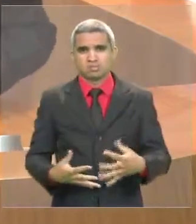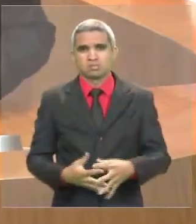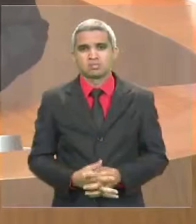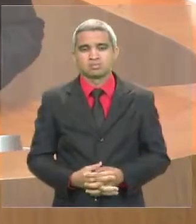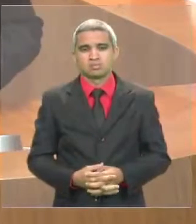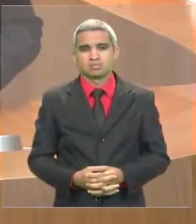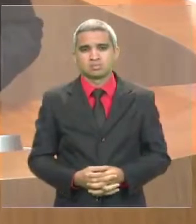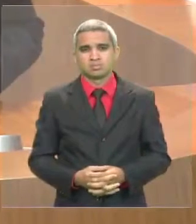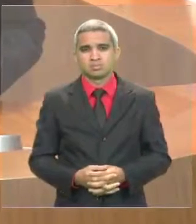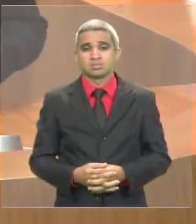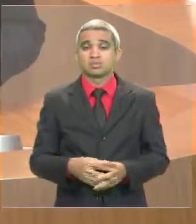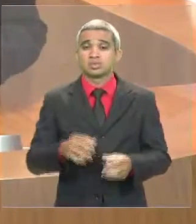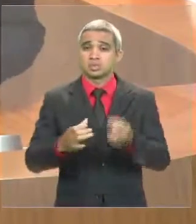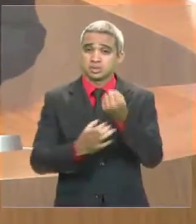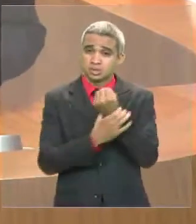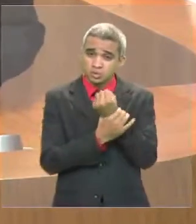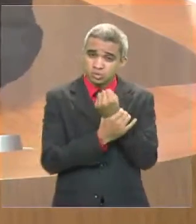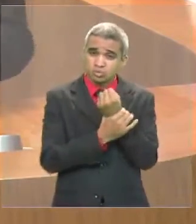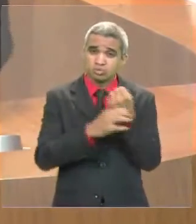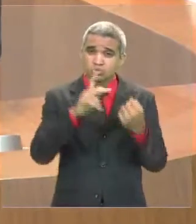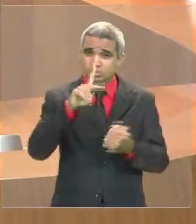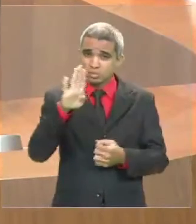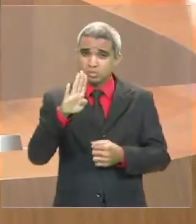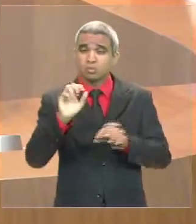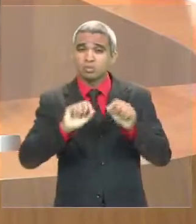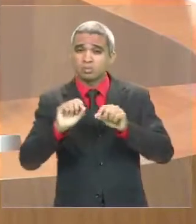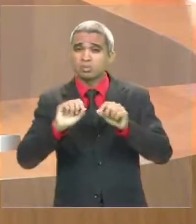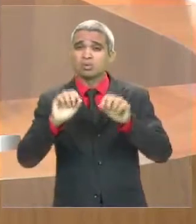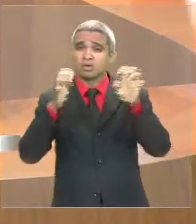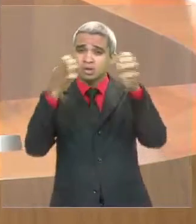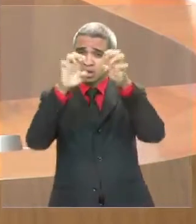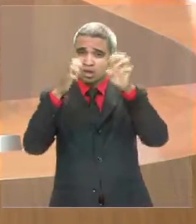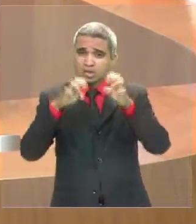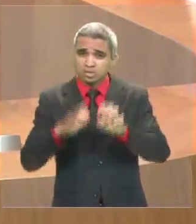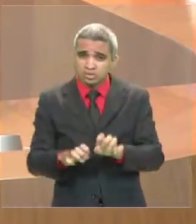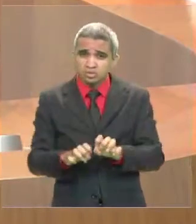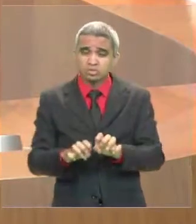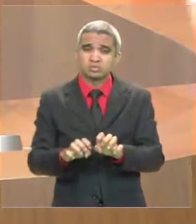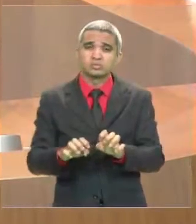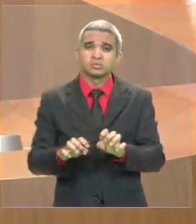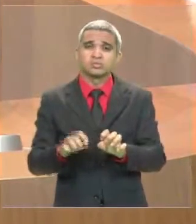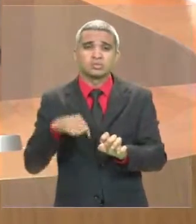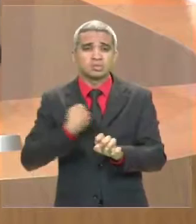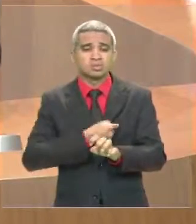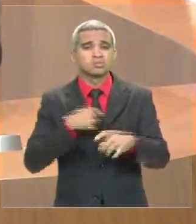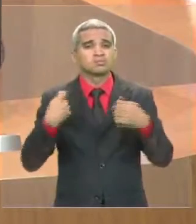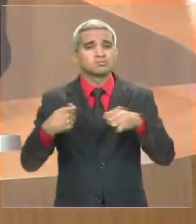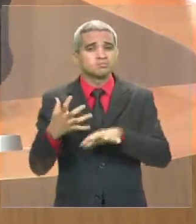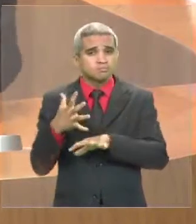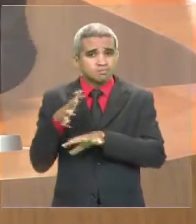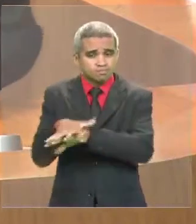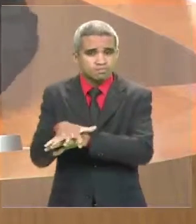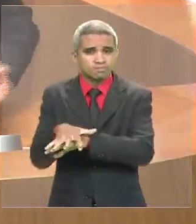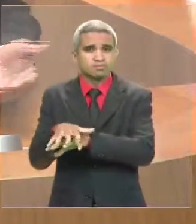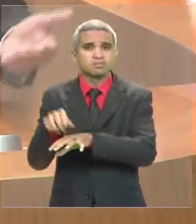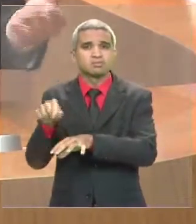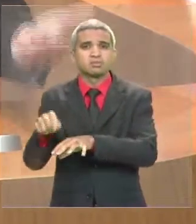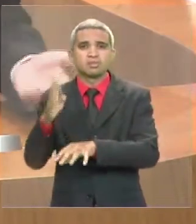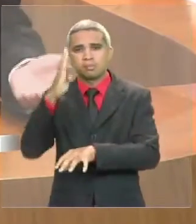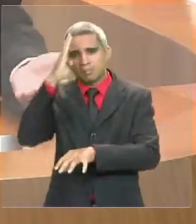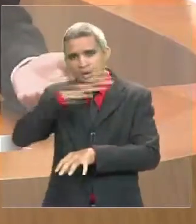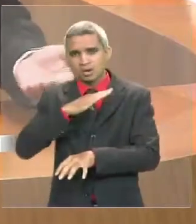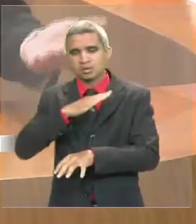estrutural, é estrutural e precisamos combater o mal pela raiz.